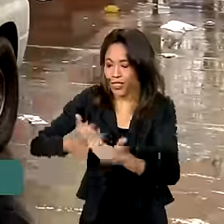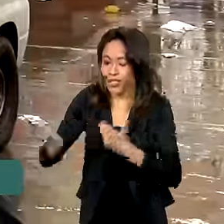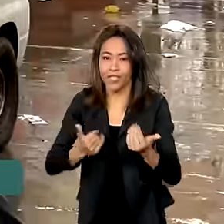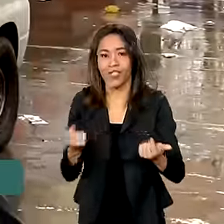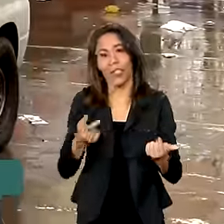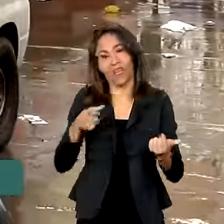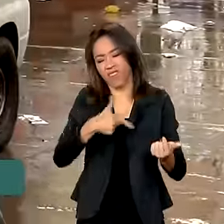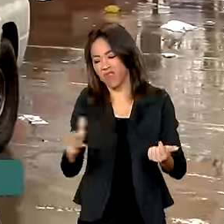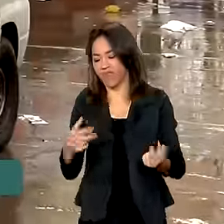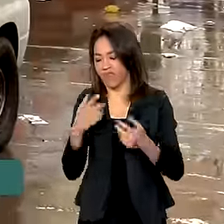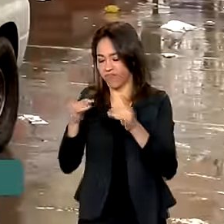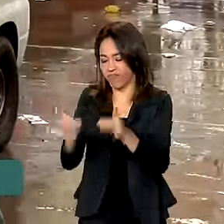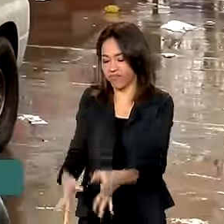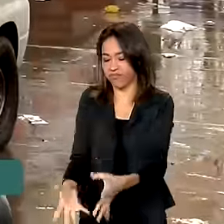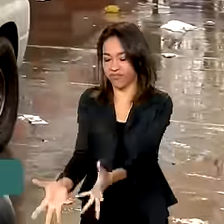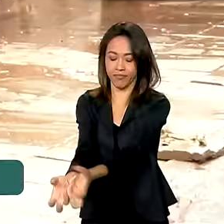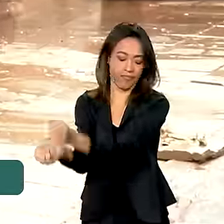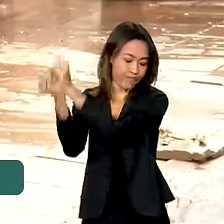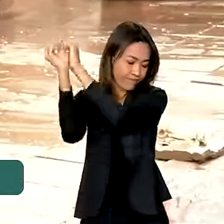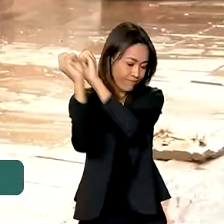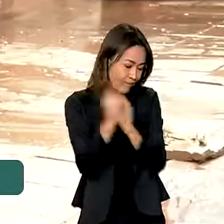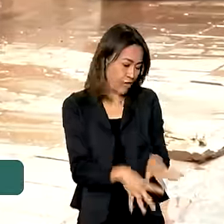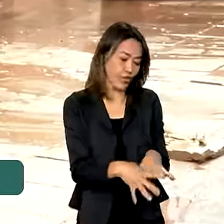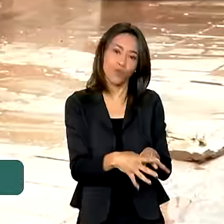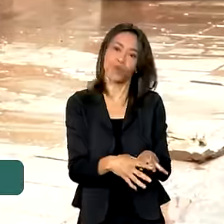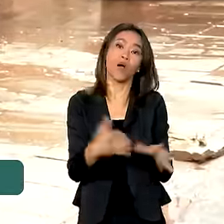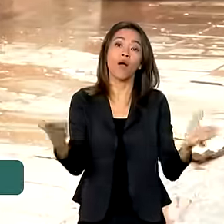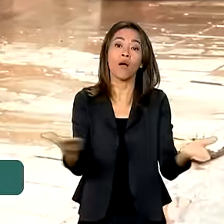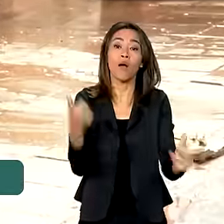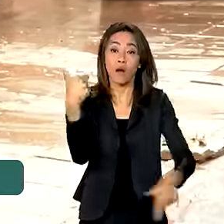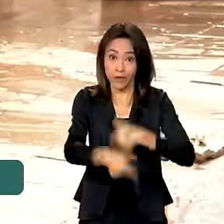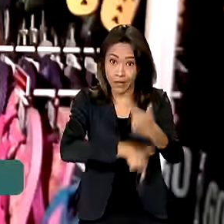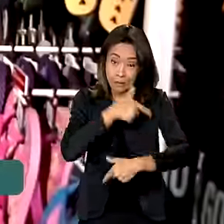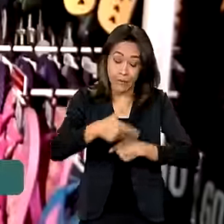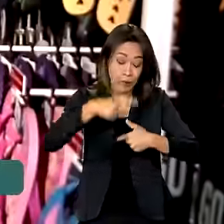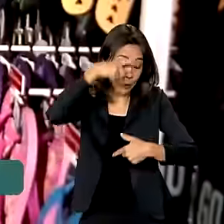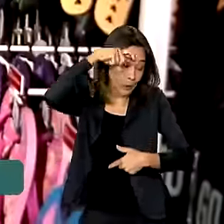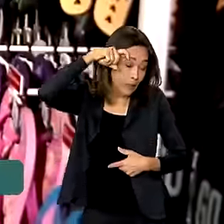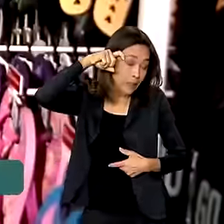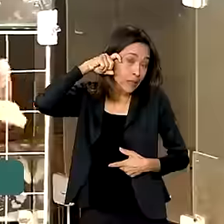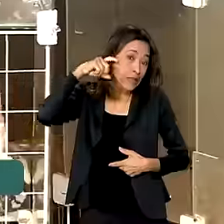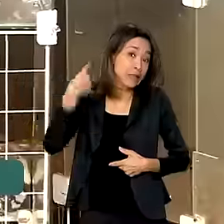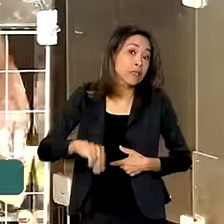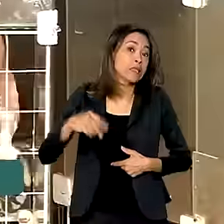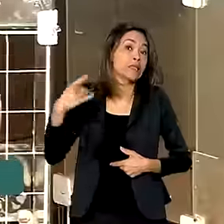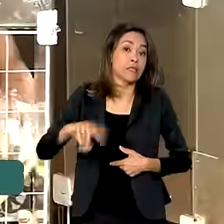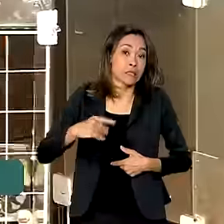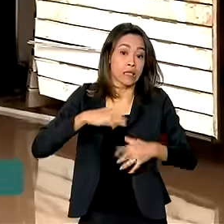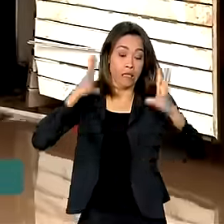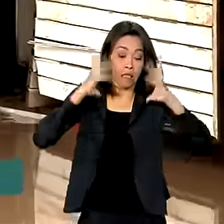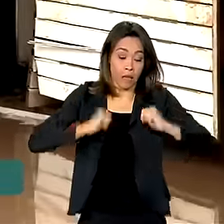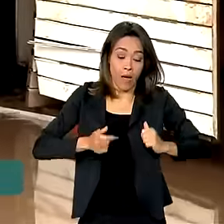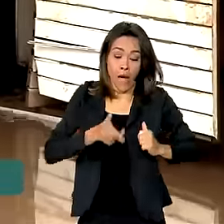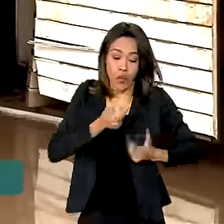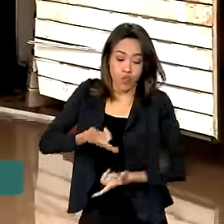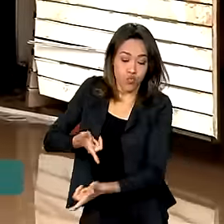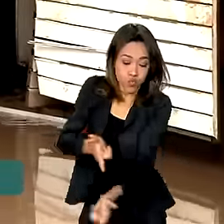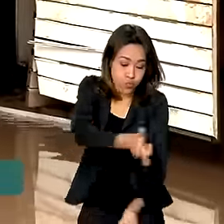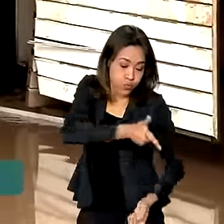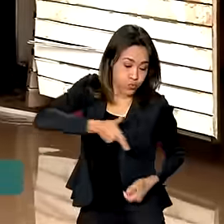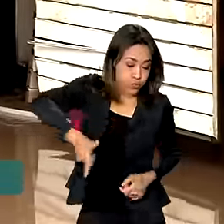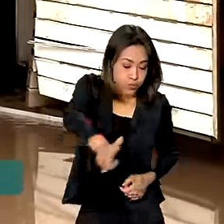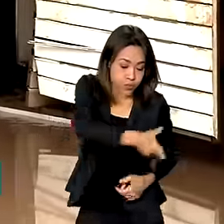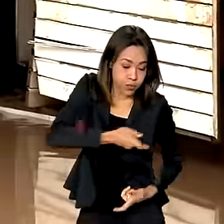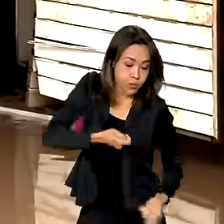descartar o que virou lixo. O trabalho agora é grande. Limpar e lavar. O cenário é